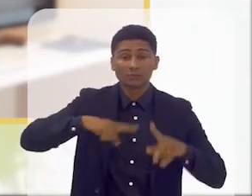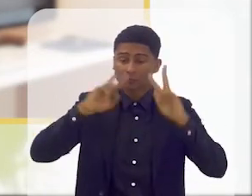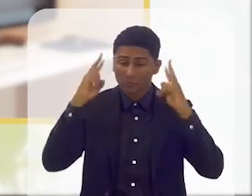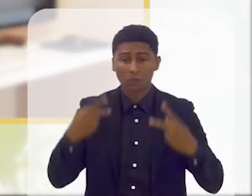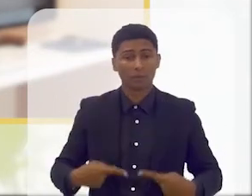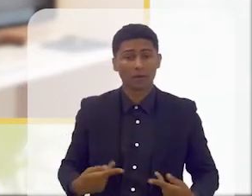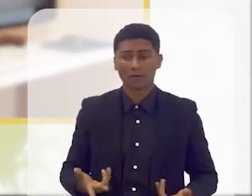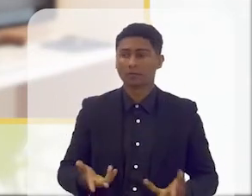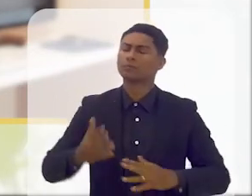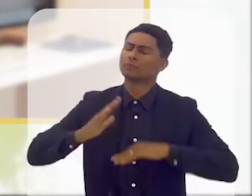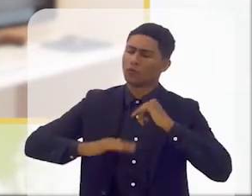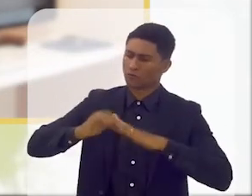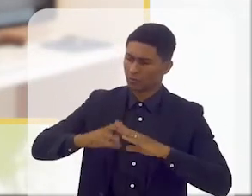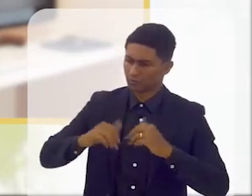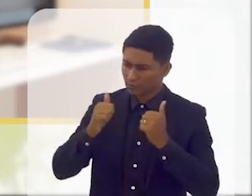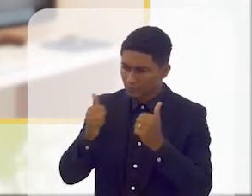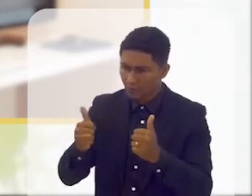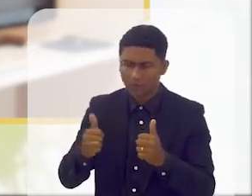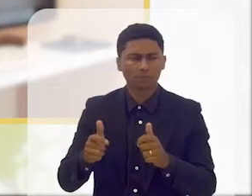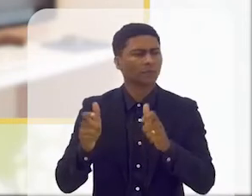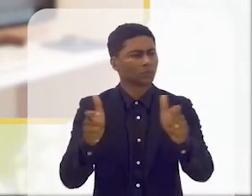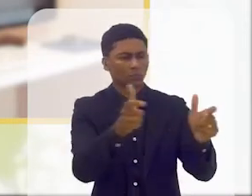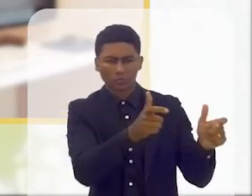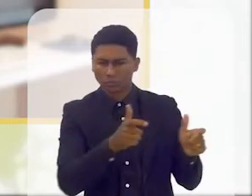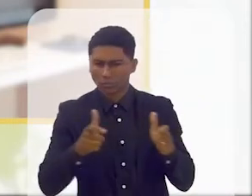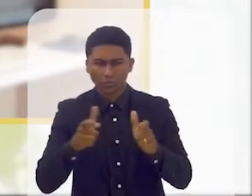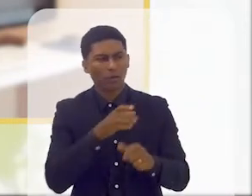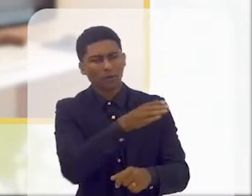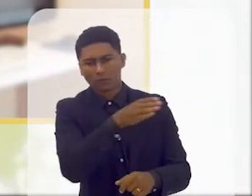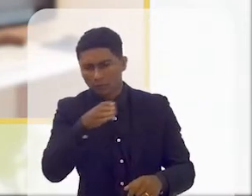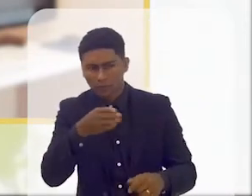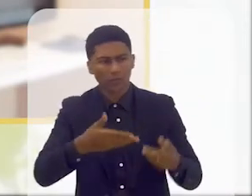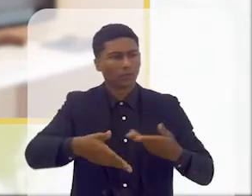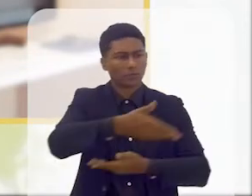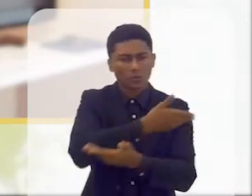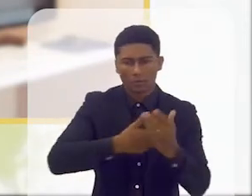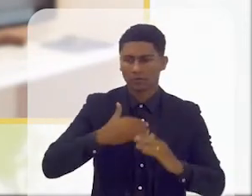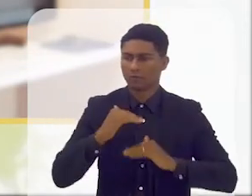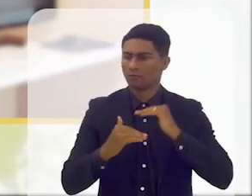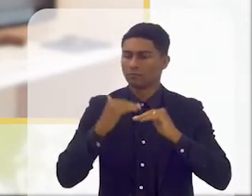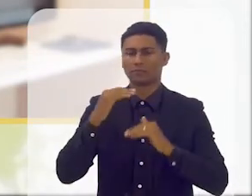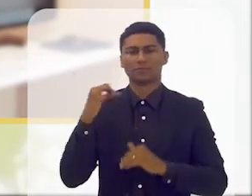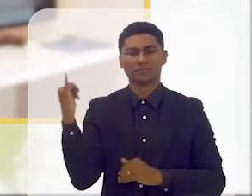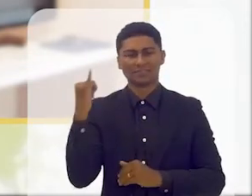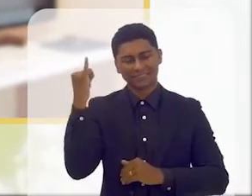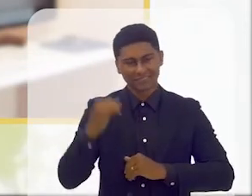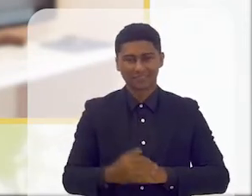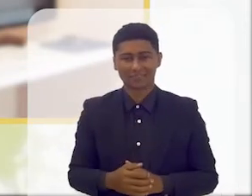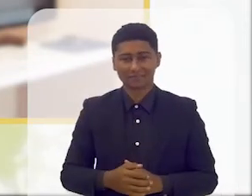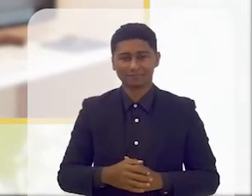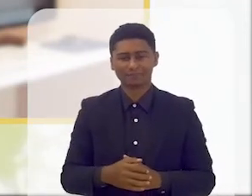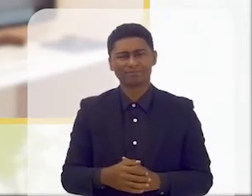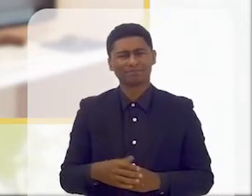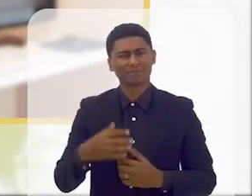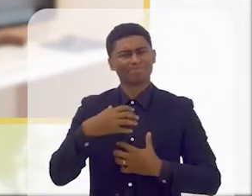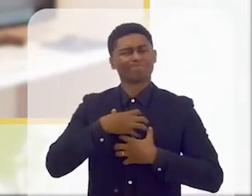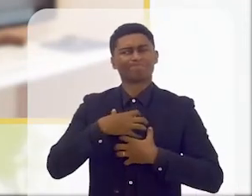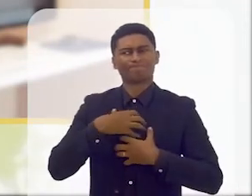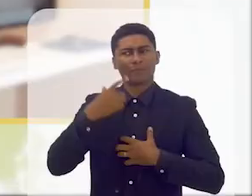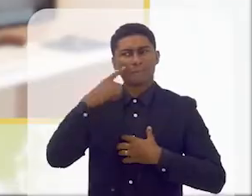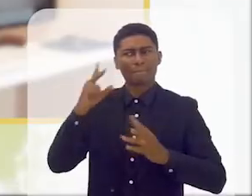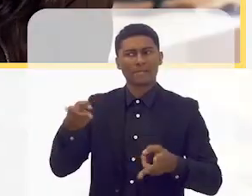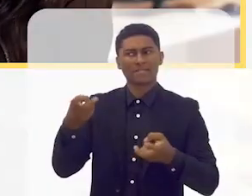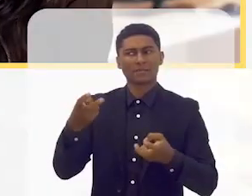humano para ser tudo para ser profissional para estar em vários ambientes para trocar para evoluir eu sinto eu